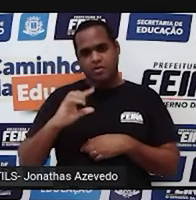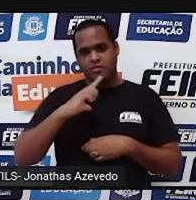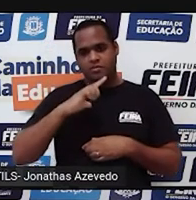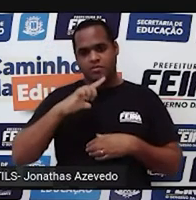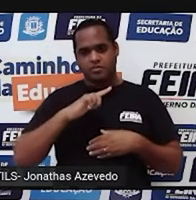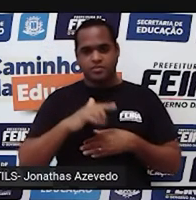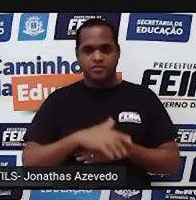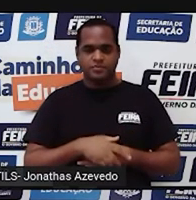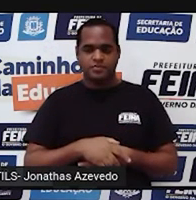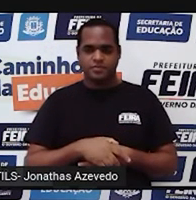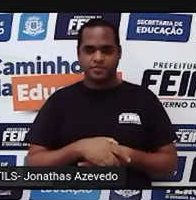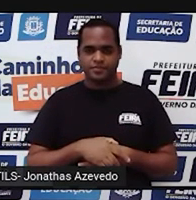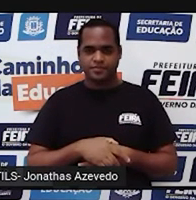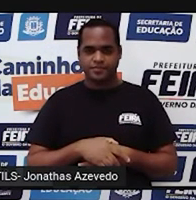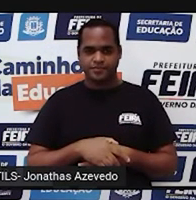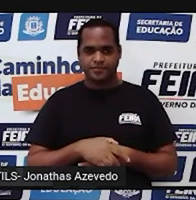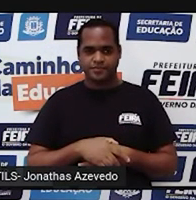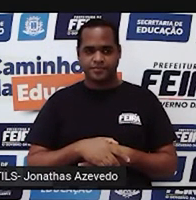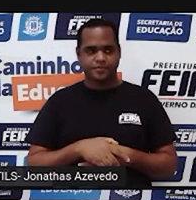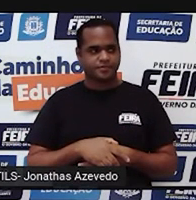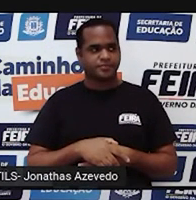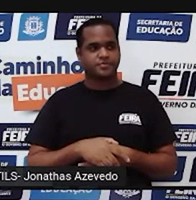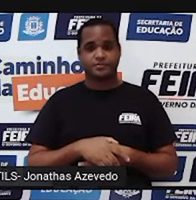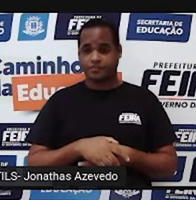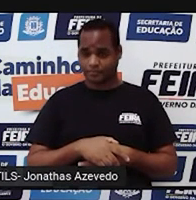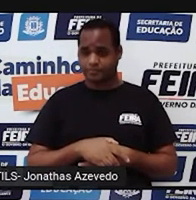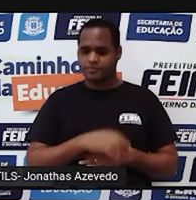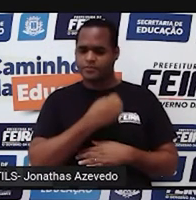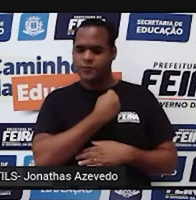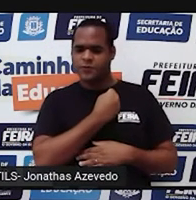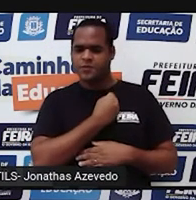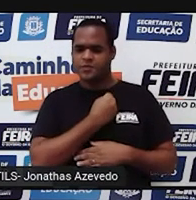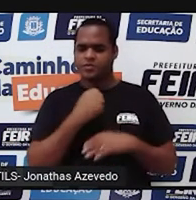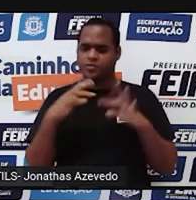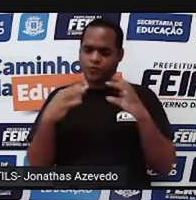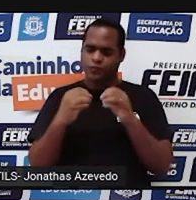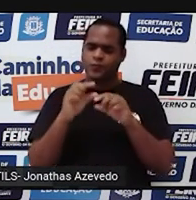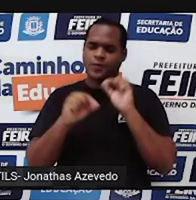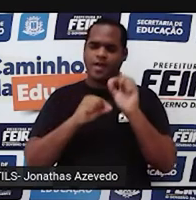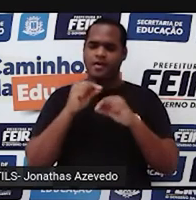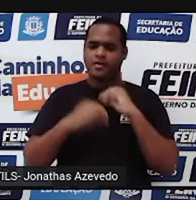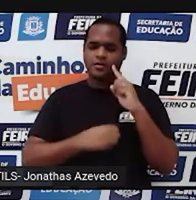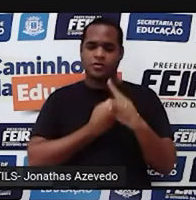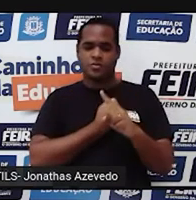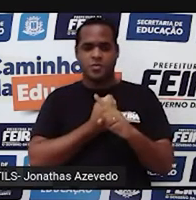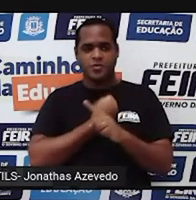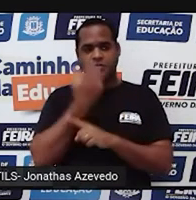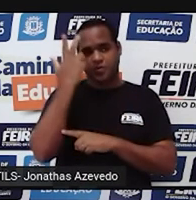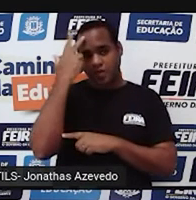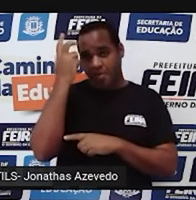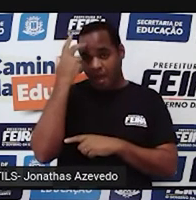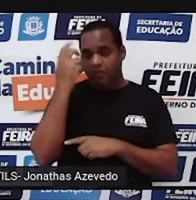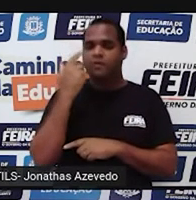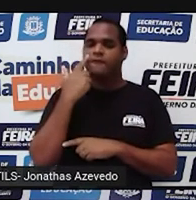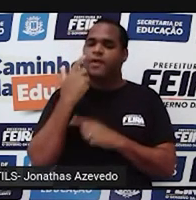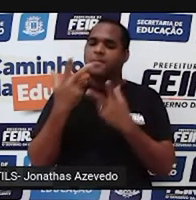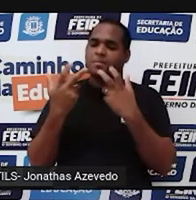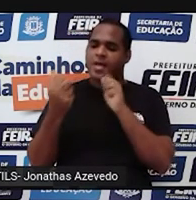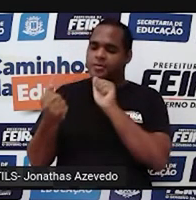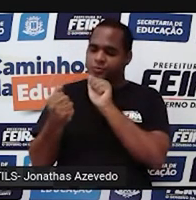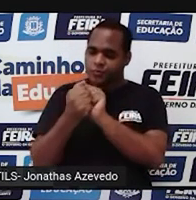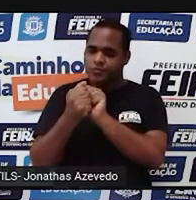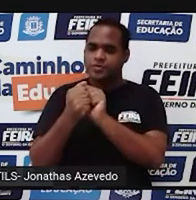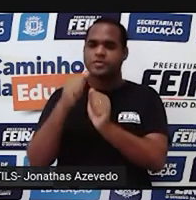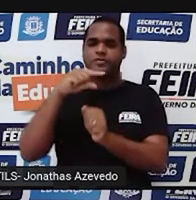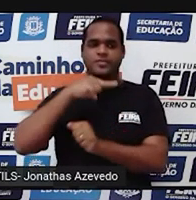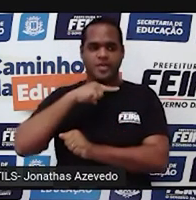E da onde é que vem esses números inteiros? Quando você pega lá os números naturais e junta